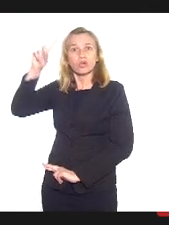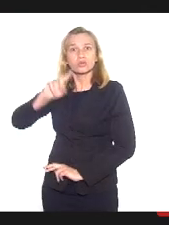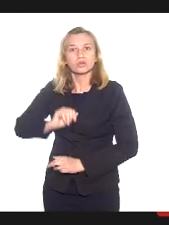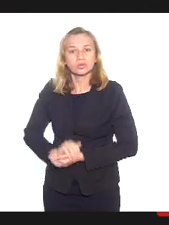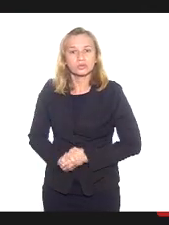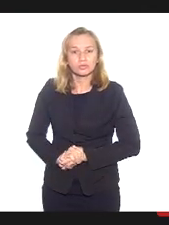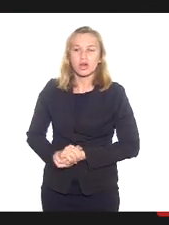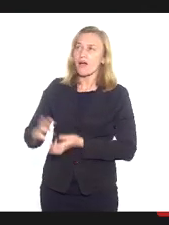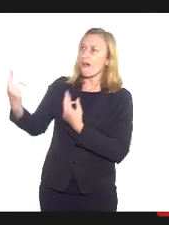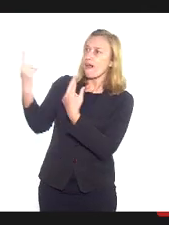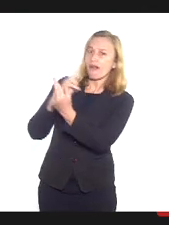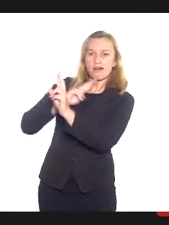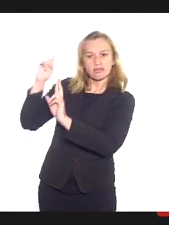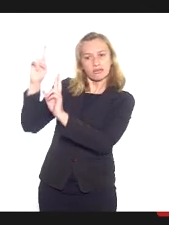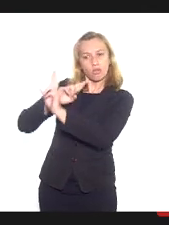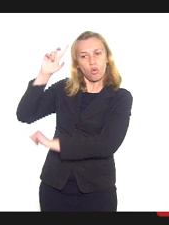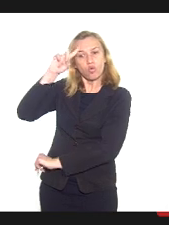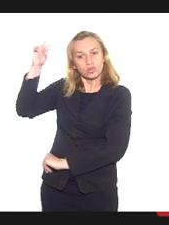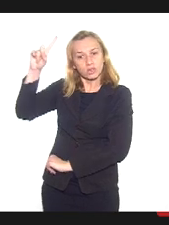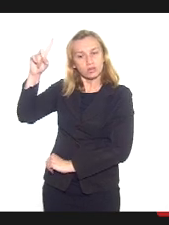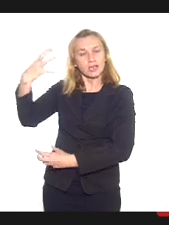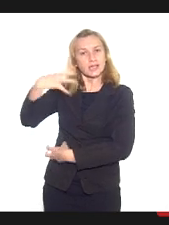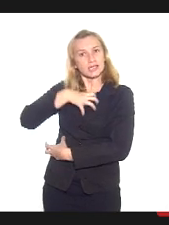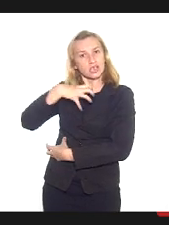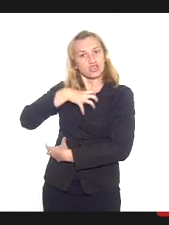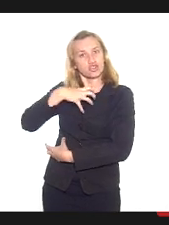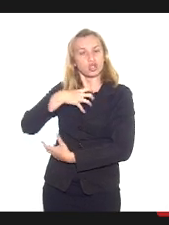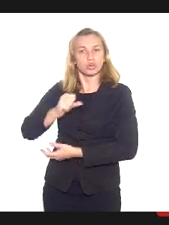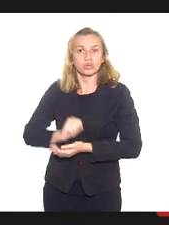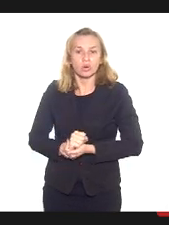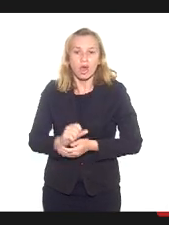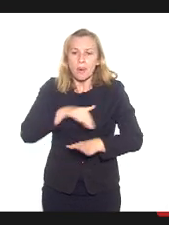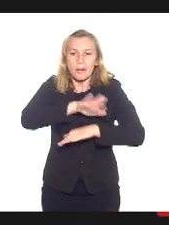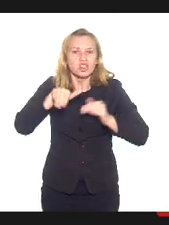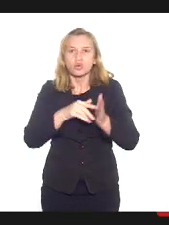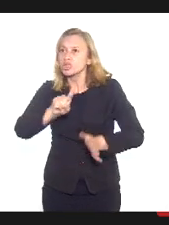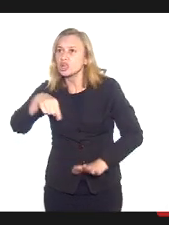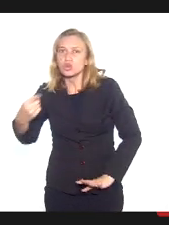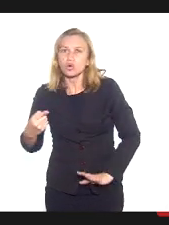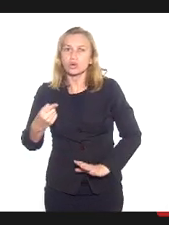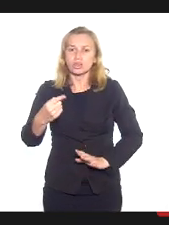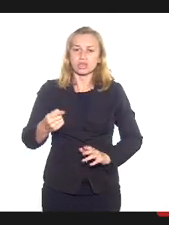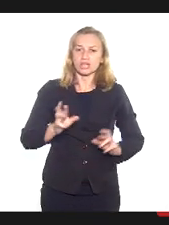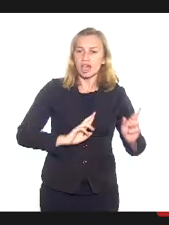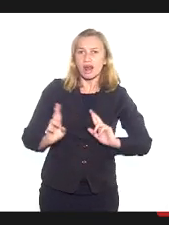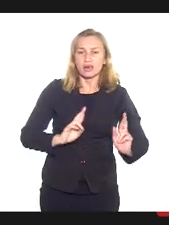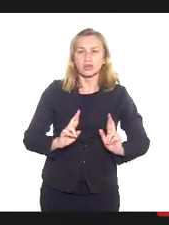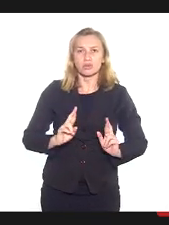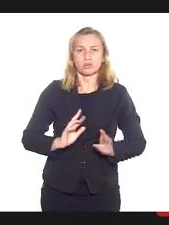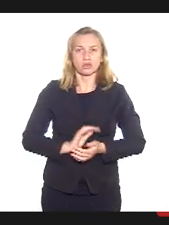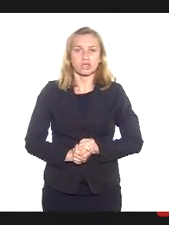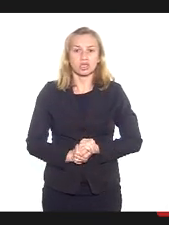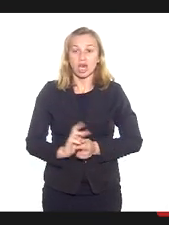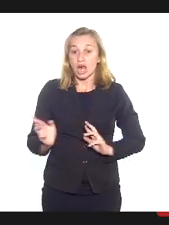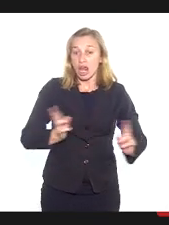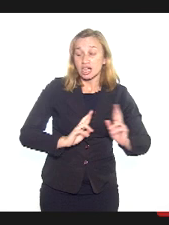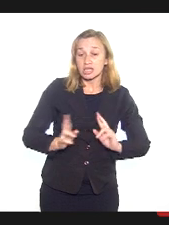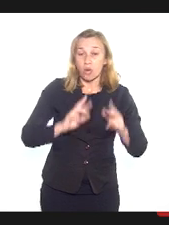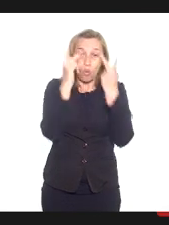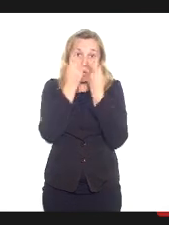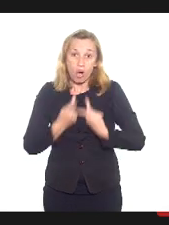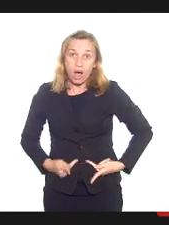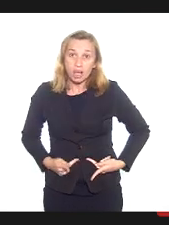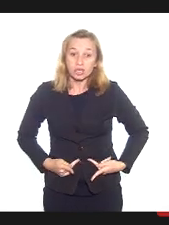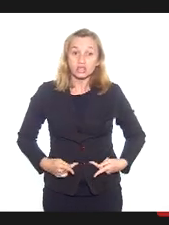A relação com Deus dá sentido e norte para todas as outras relações que aquela pessoa estabelece, com as relações humanas, para a relação